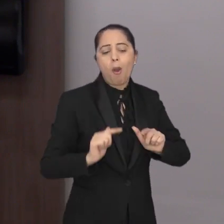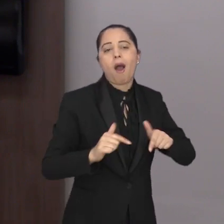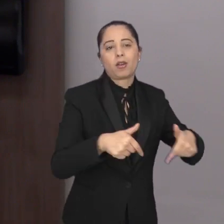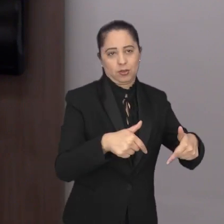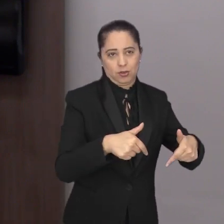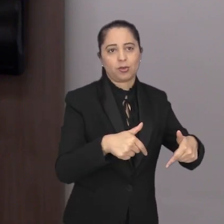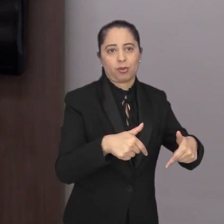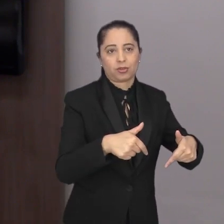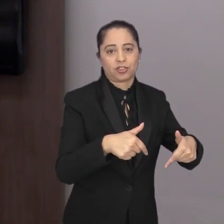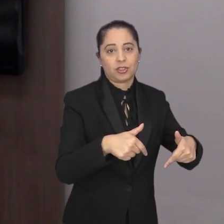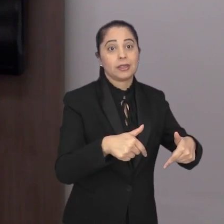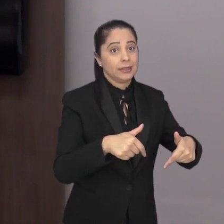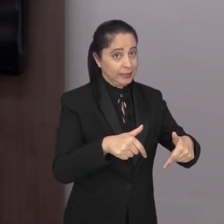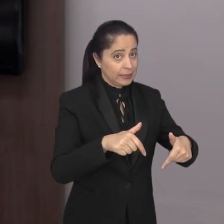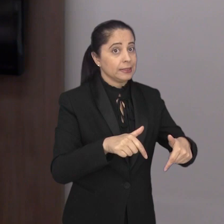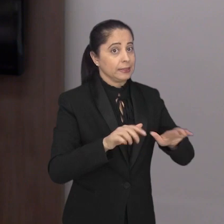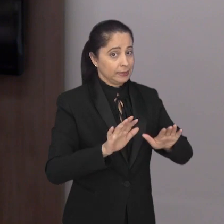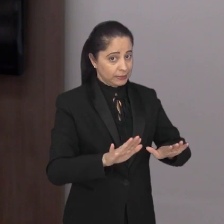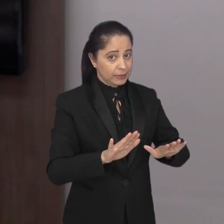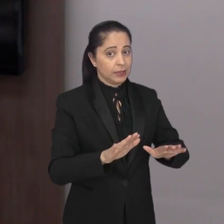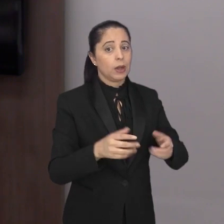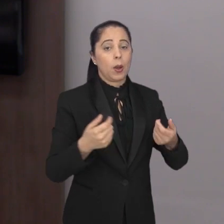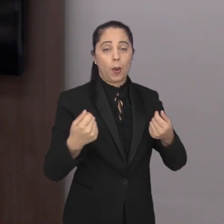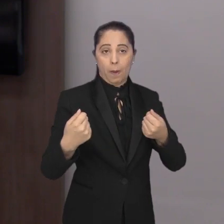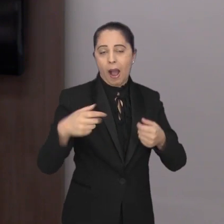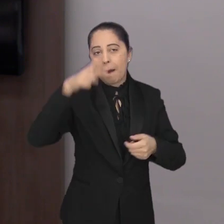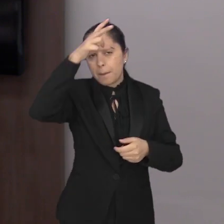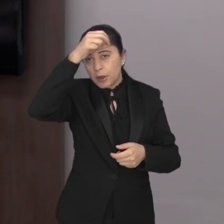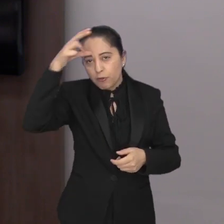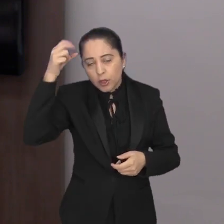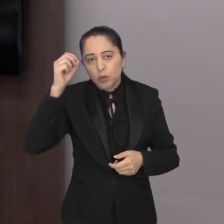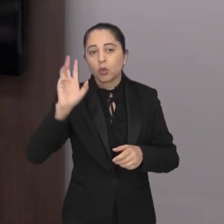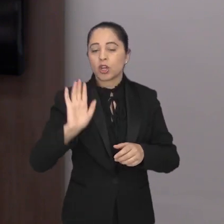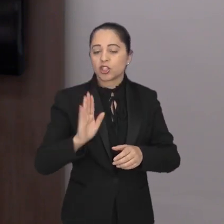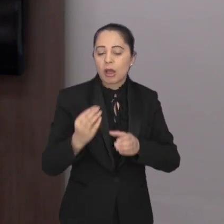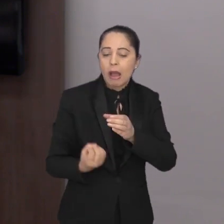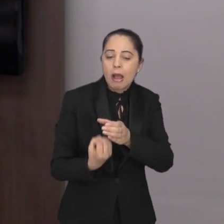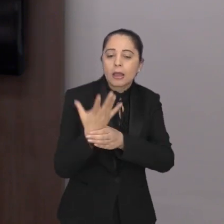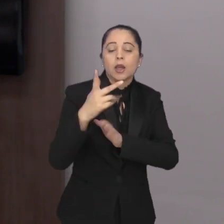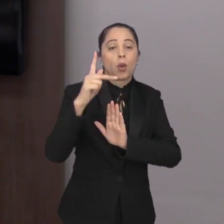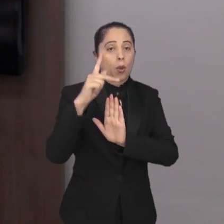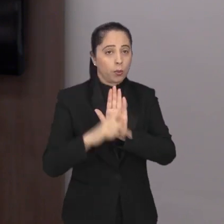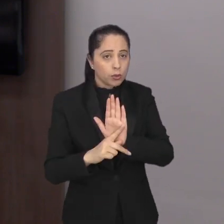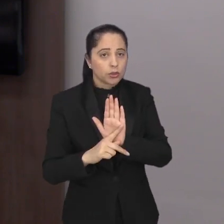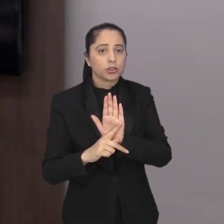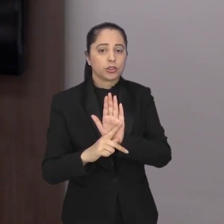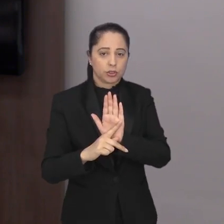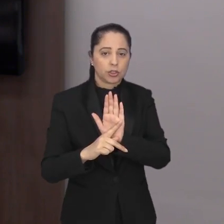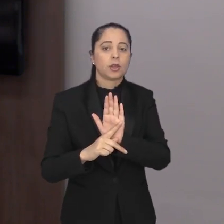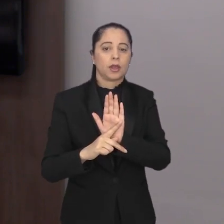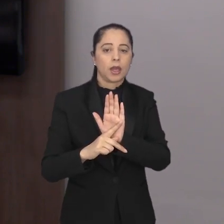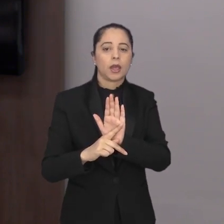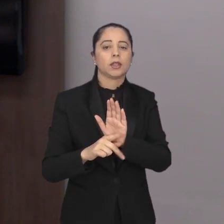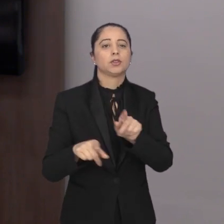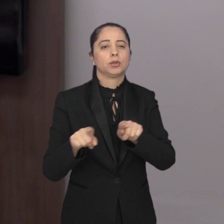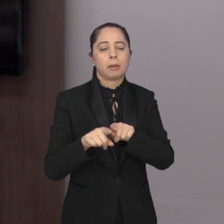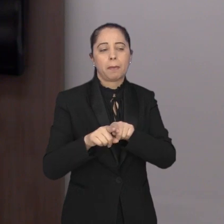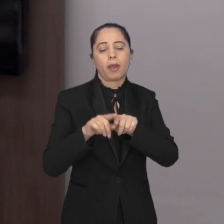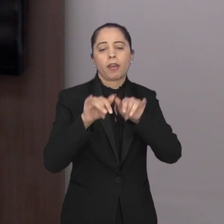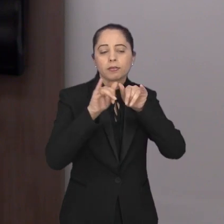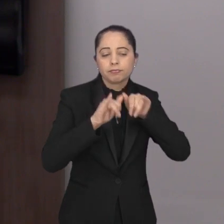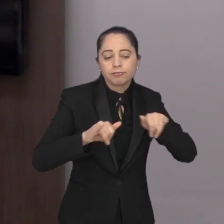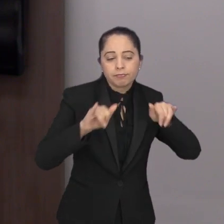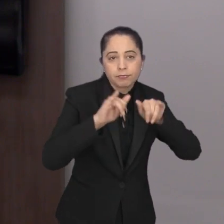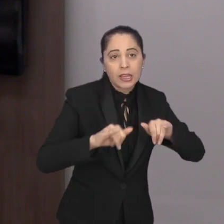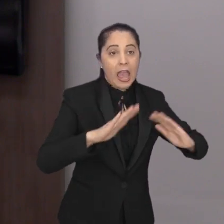trazer à luz o que já existia de programa instituído pela Prefeitura, todas as ações e mobilizações que foram feitas